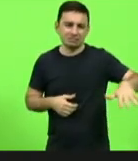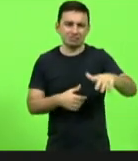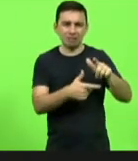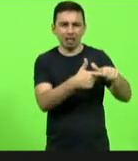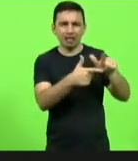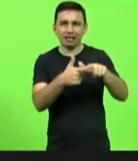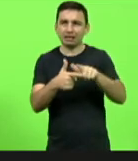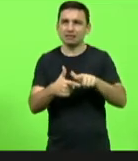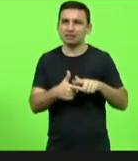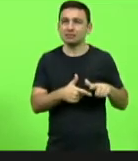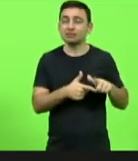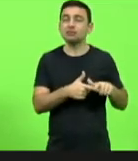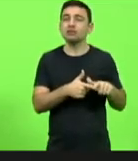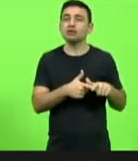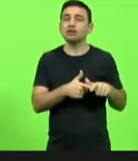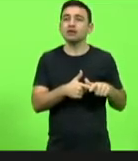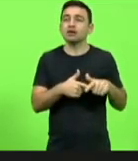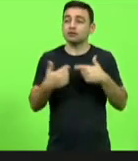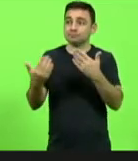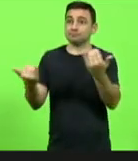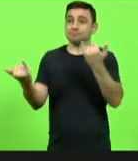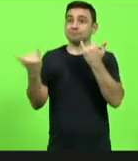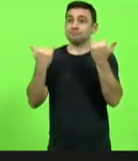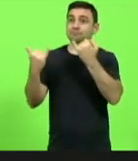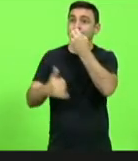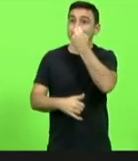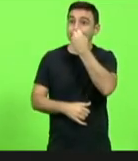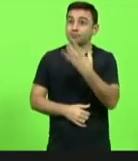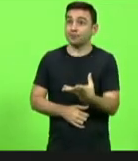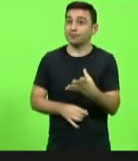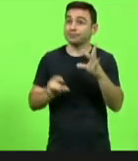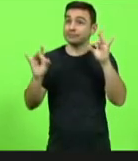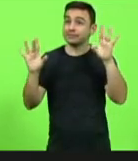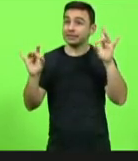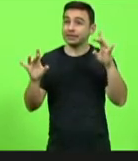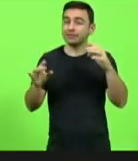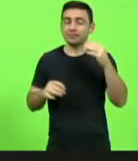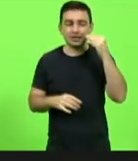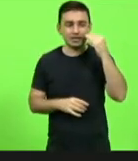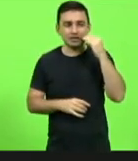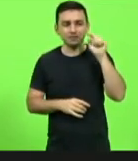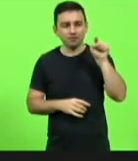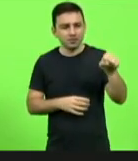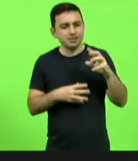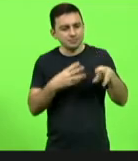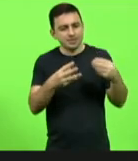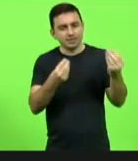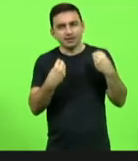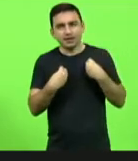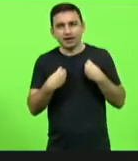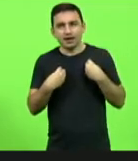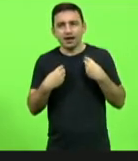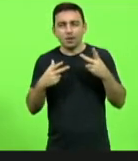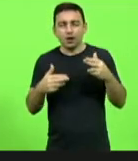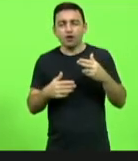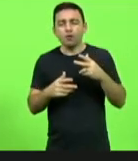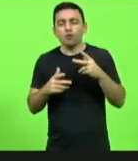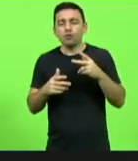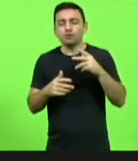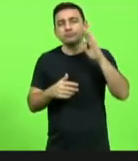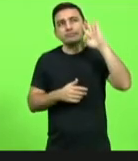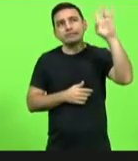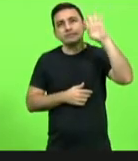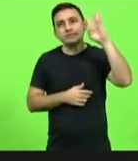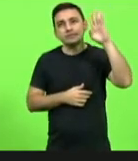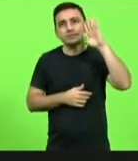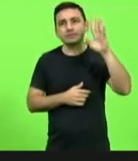turbulento que a gente vive tem uma notícia tão boa como essa olha deputada Marlene hoje você me presenteou com um filme que passou aqui na minha cabeça e